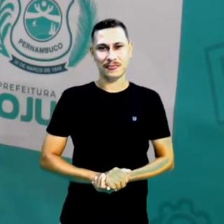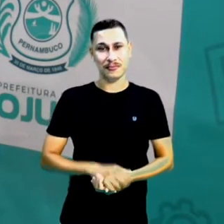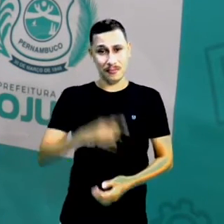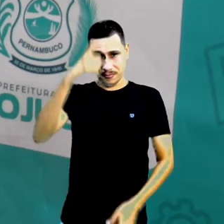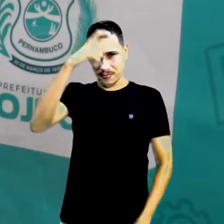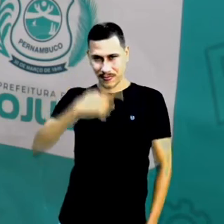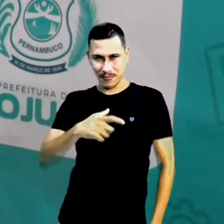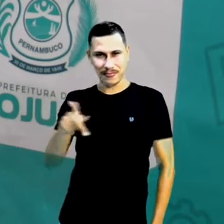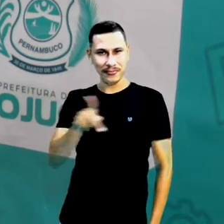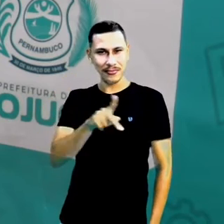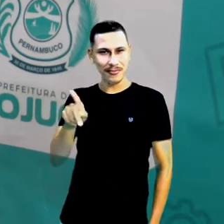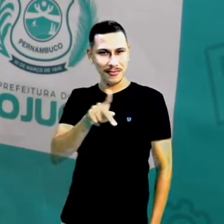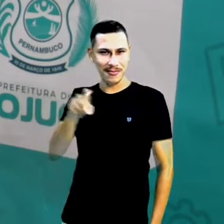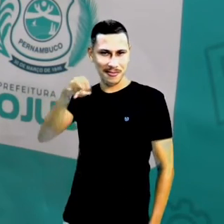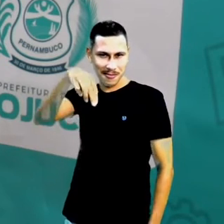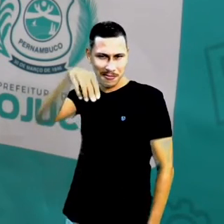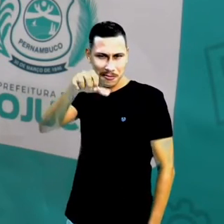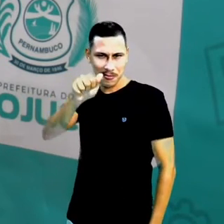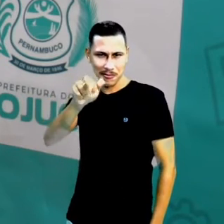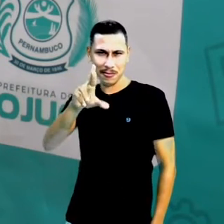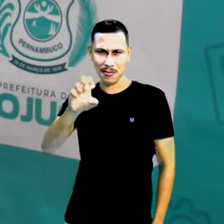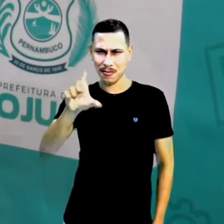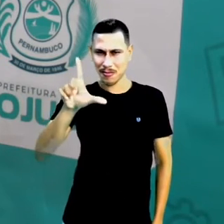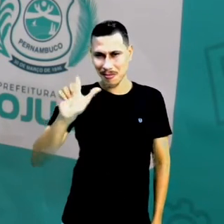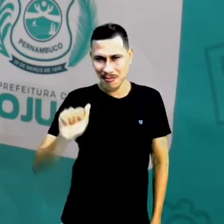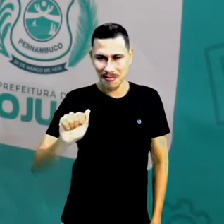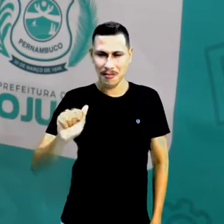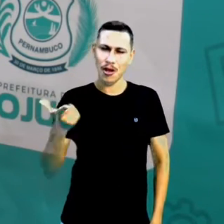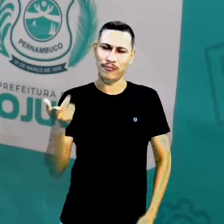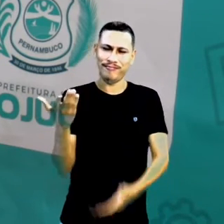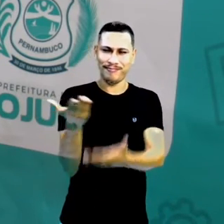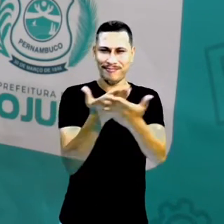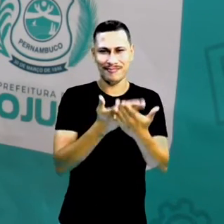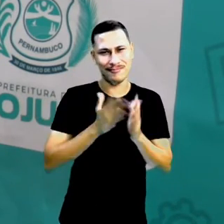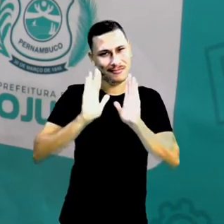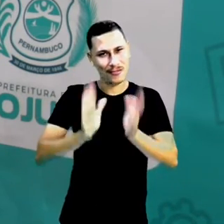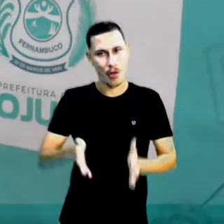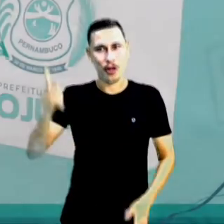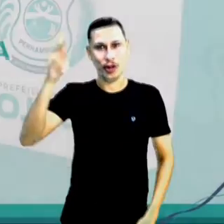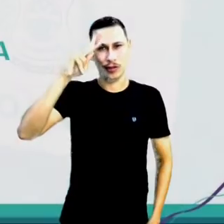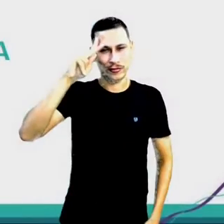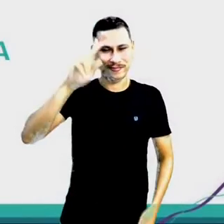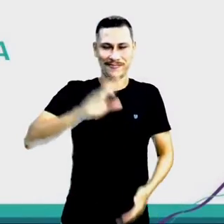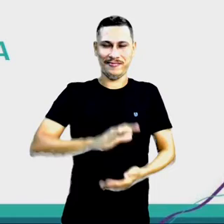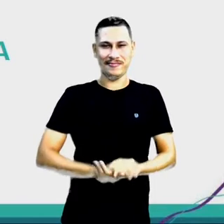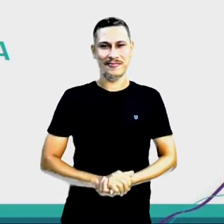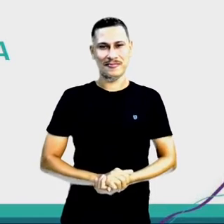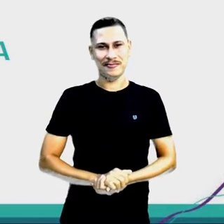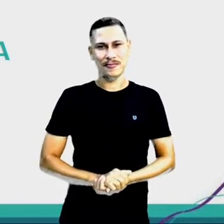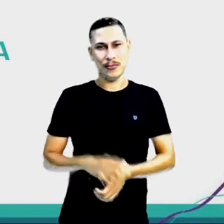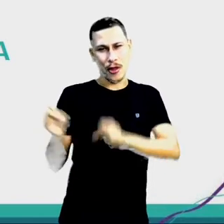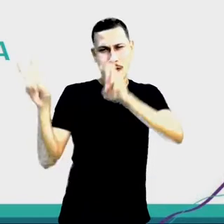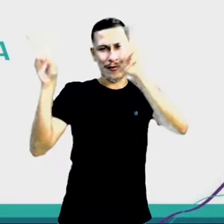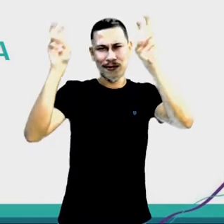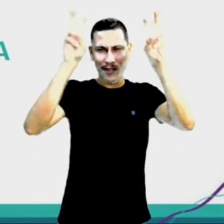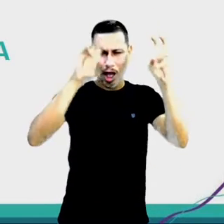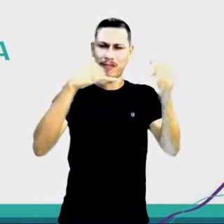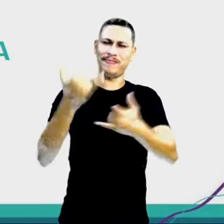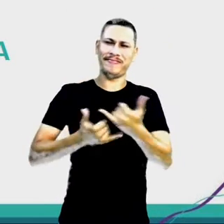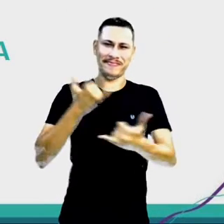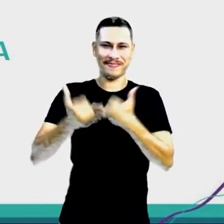Eu sou a professora Marcela Cunha e a nossa aula de hoje é de história com temas